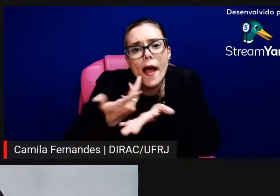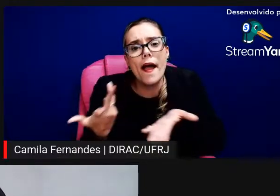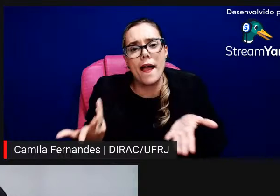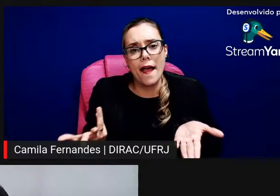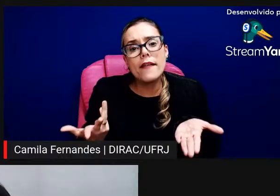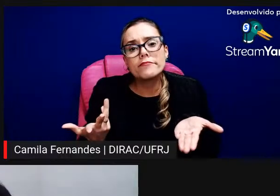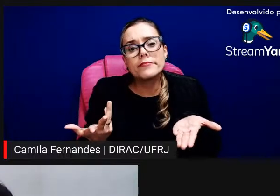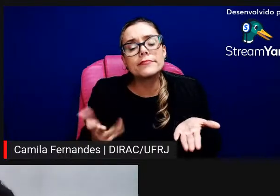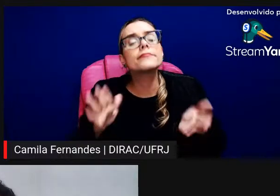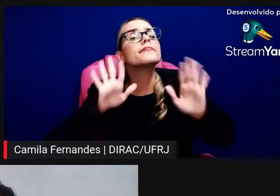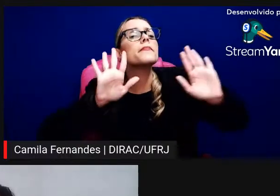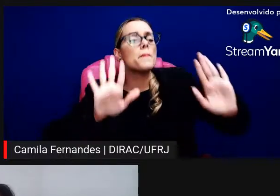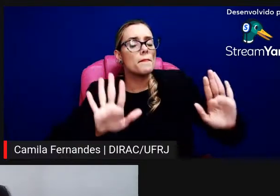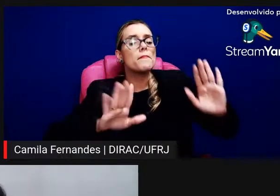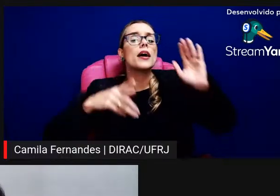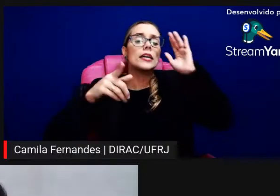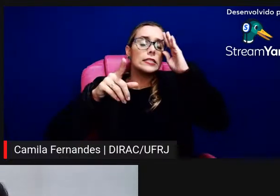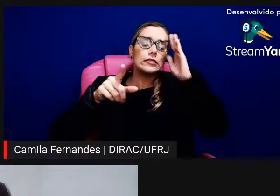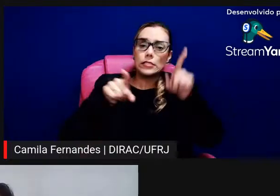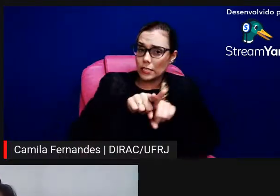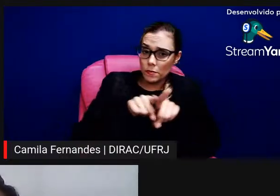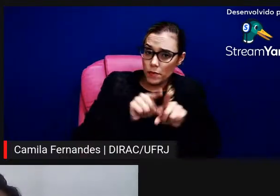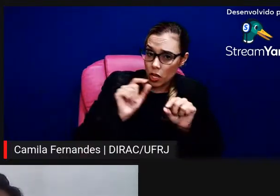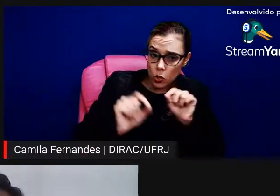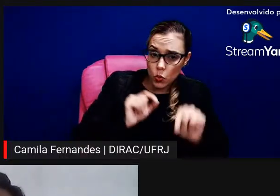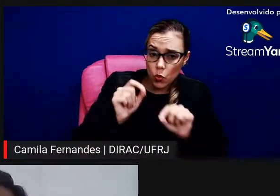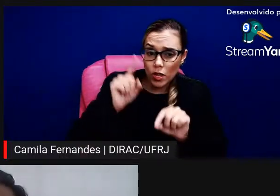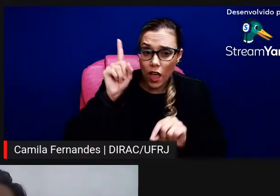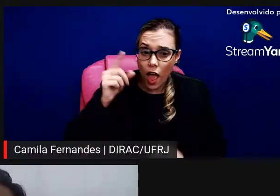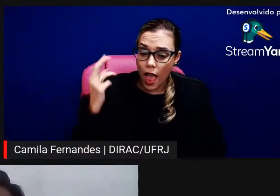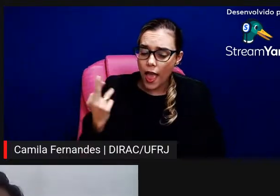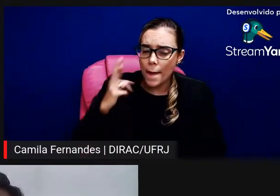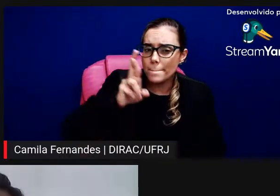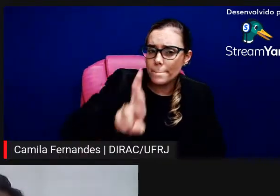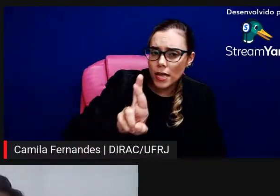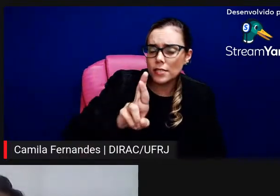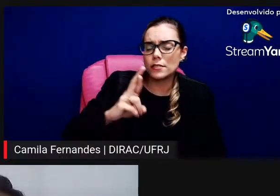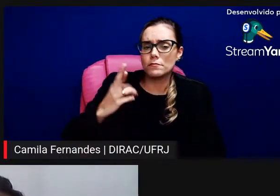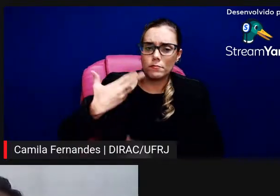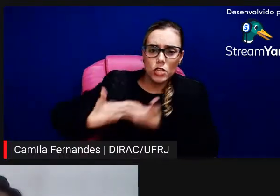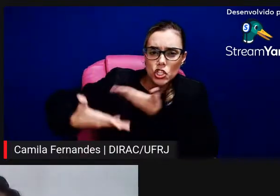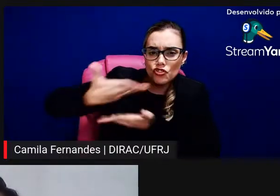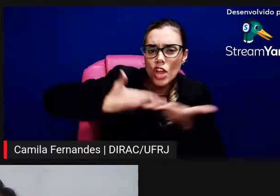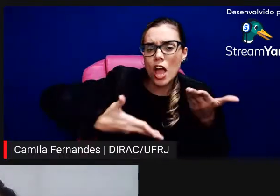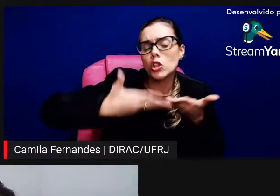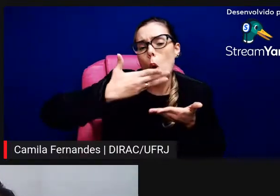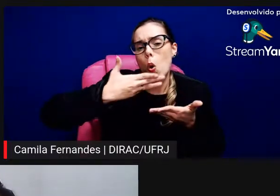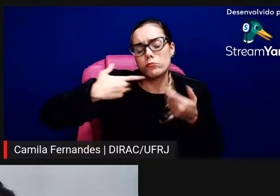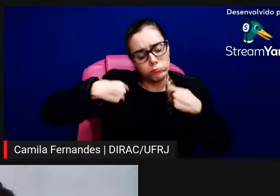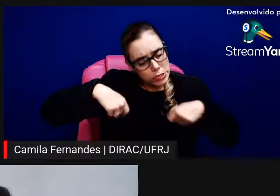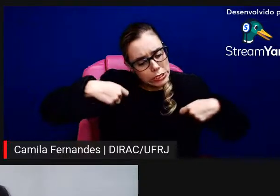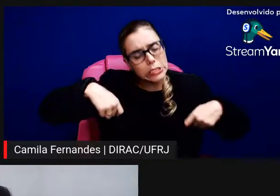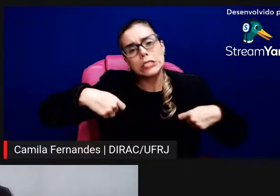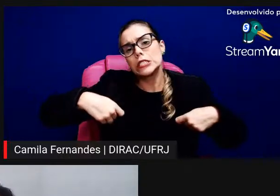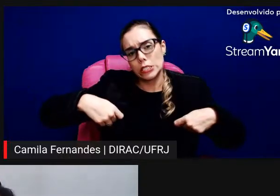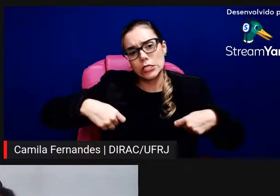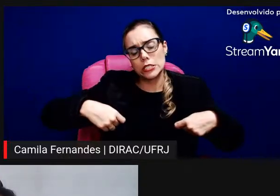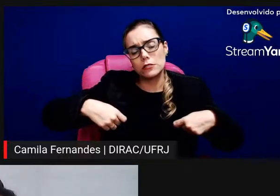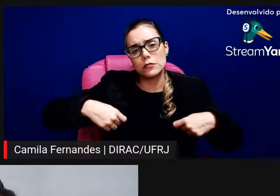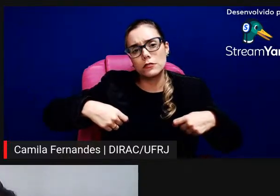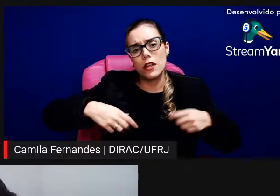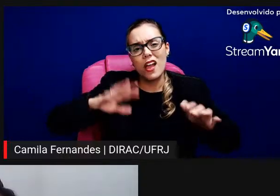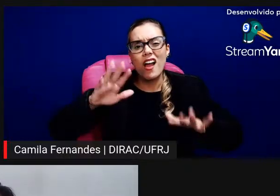fala reafirmando essa representatividade do mediador né não apenas uma pessoa